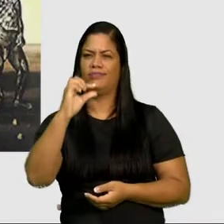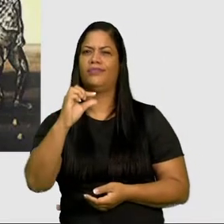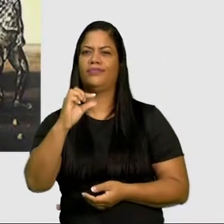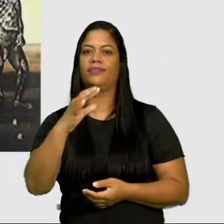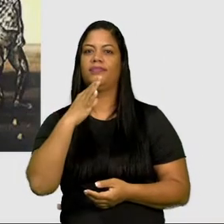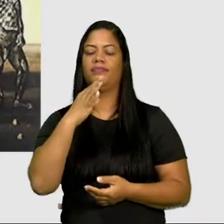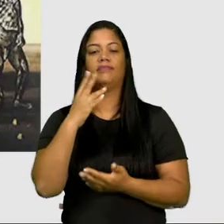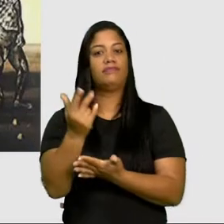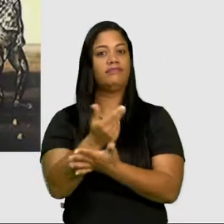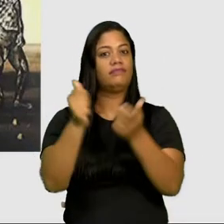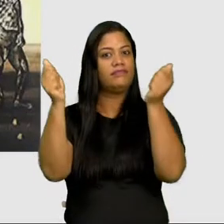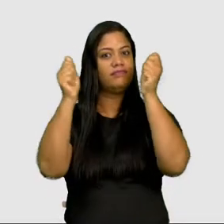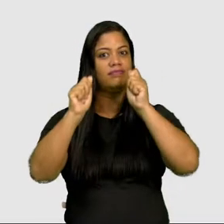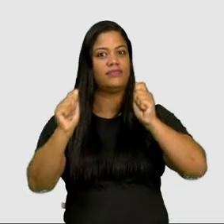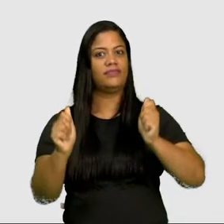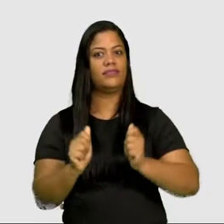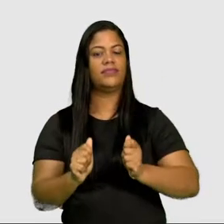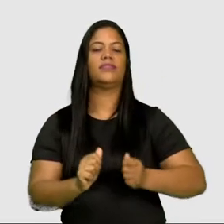de obras, ó.